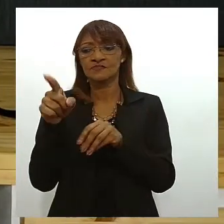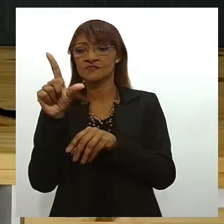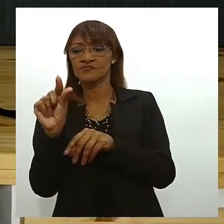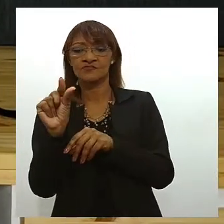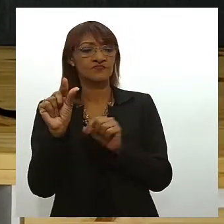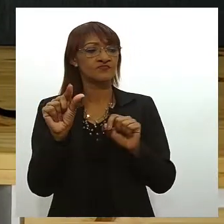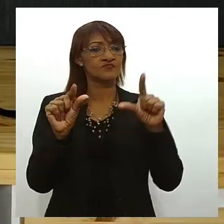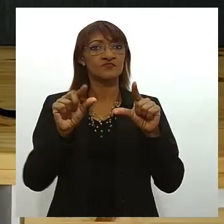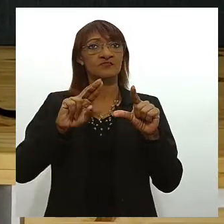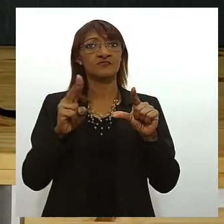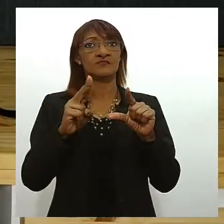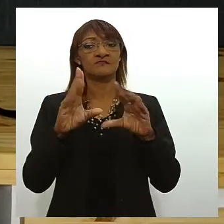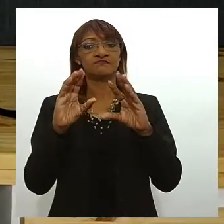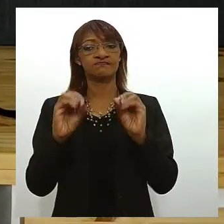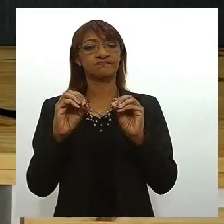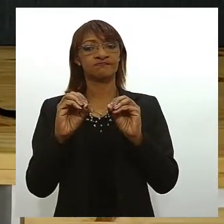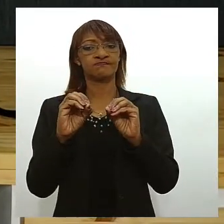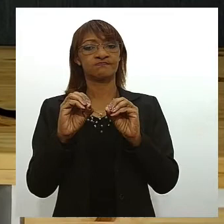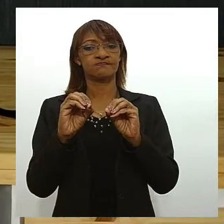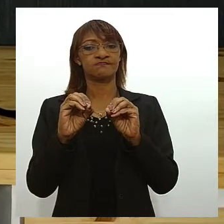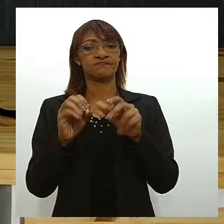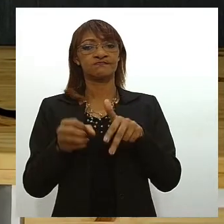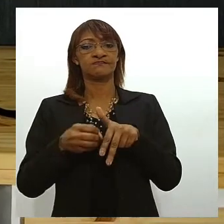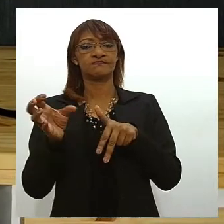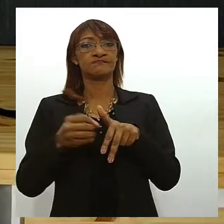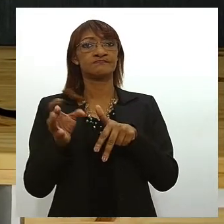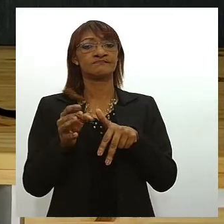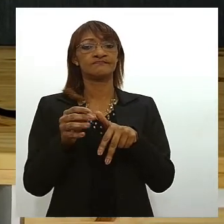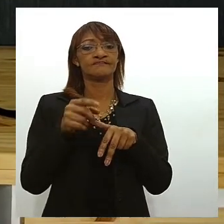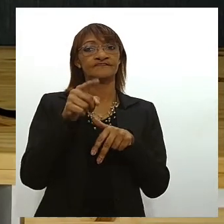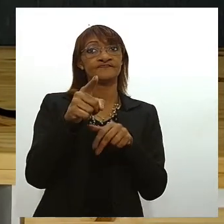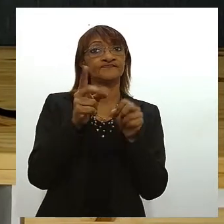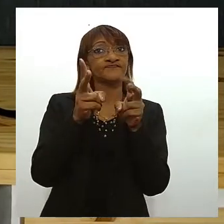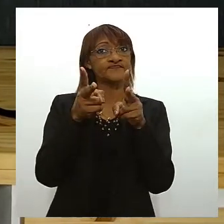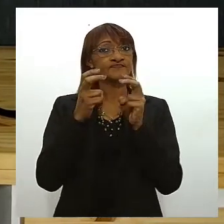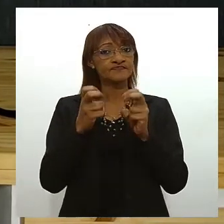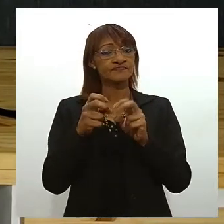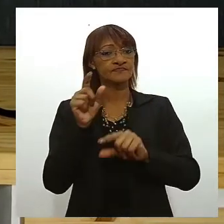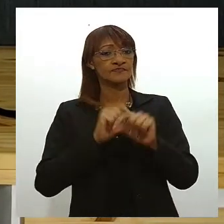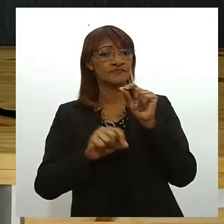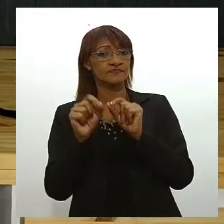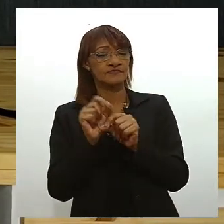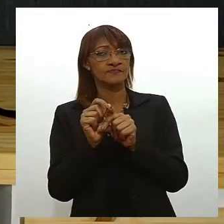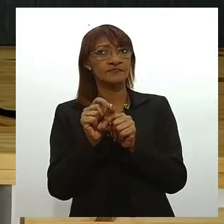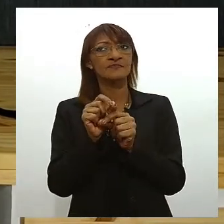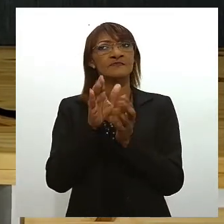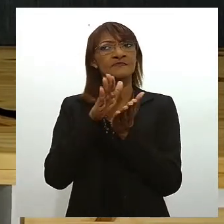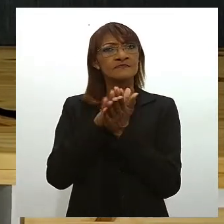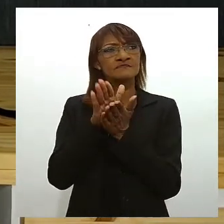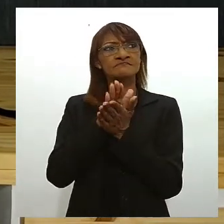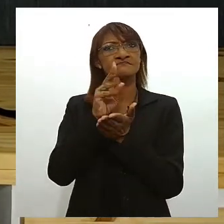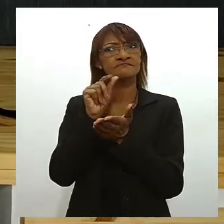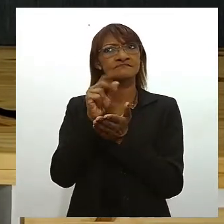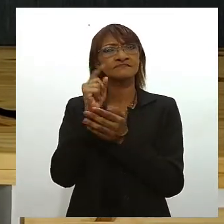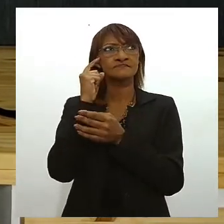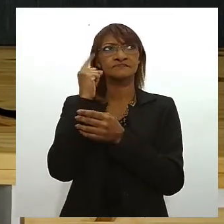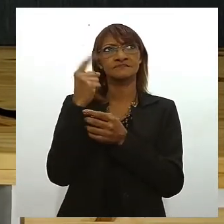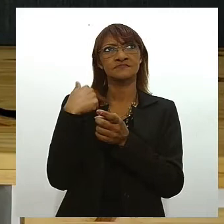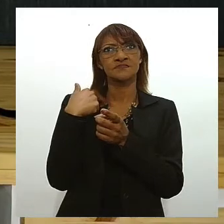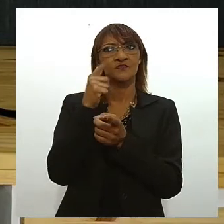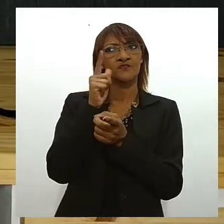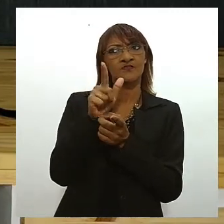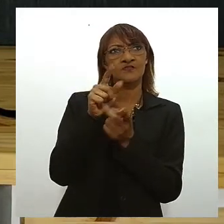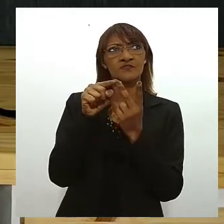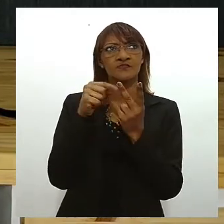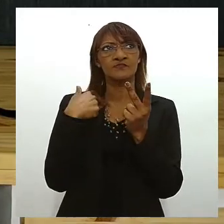até zerar algum gasto então você poderá perceber que vai começar a sobrar dinheiro você vai analisar o quanto você ganha e